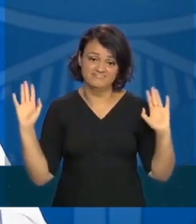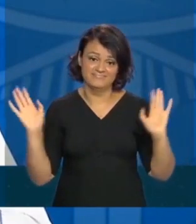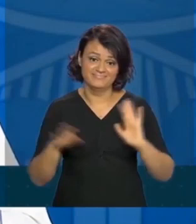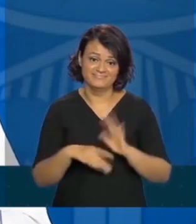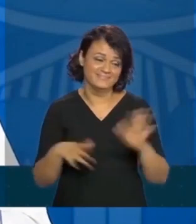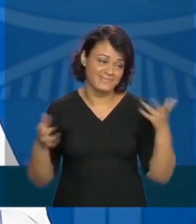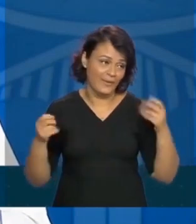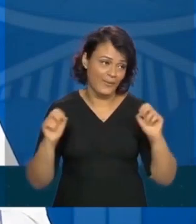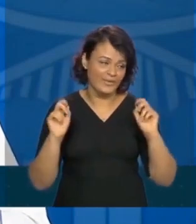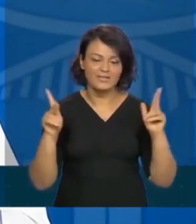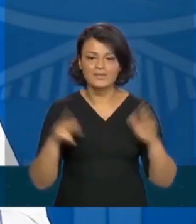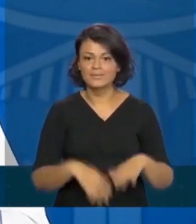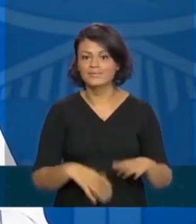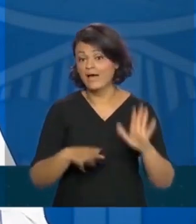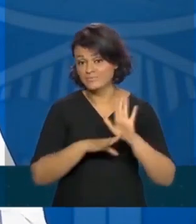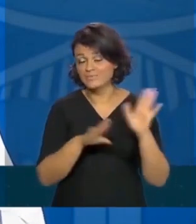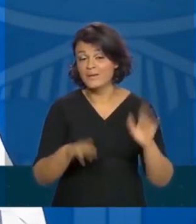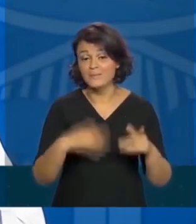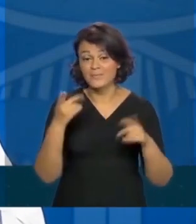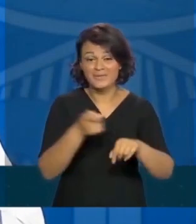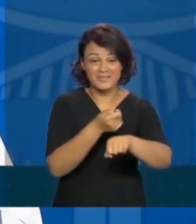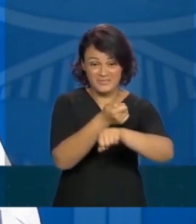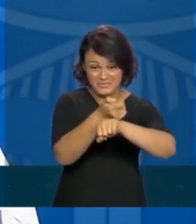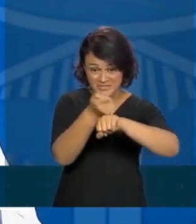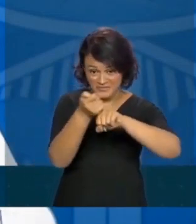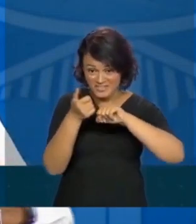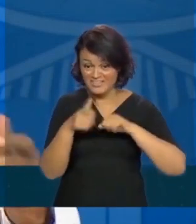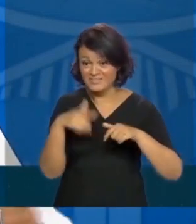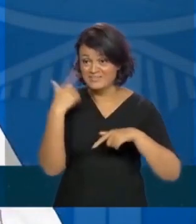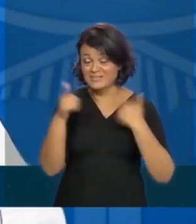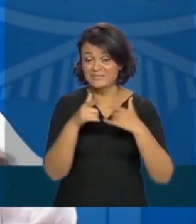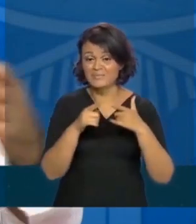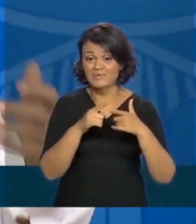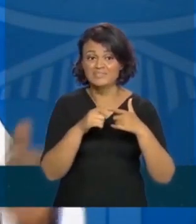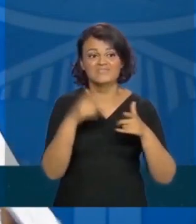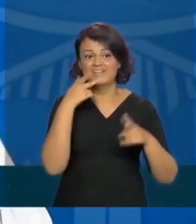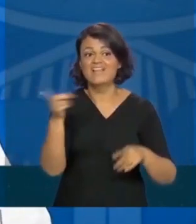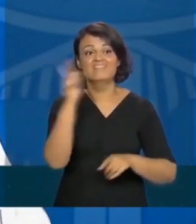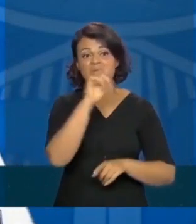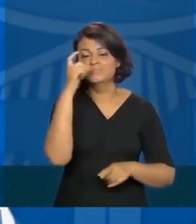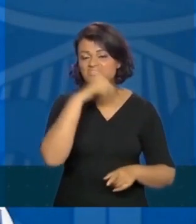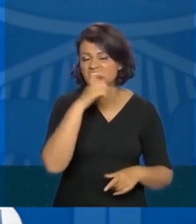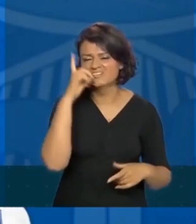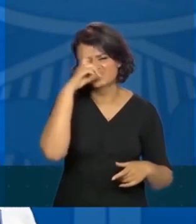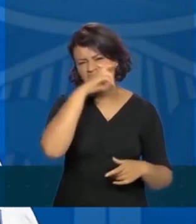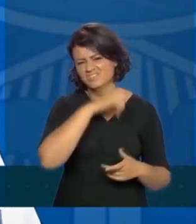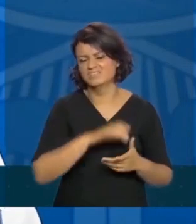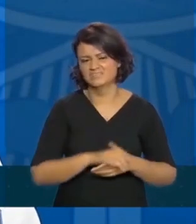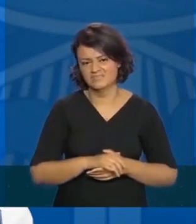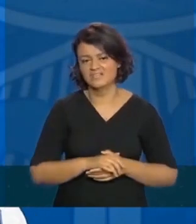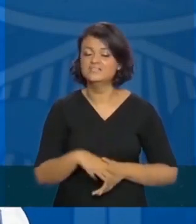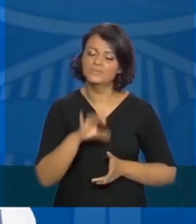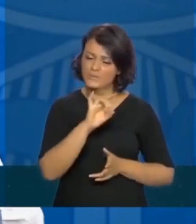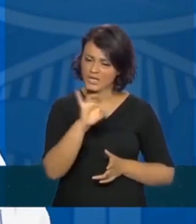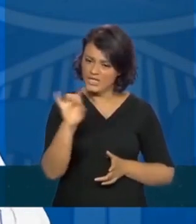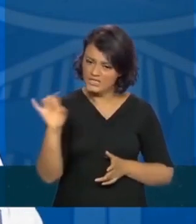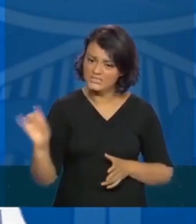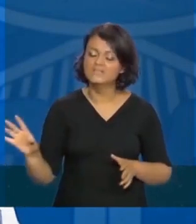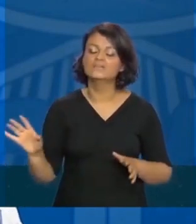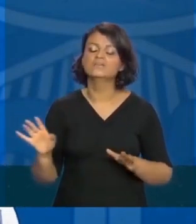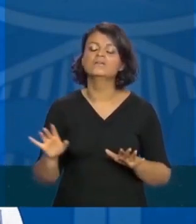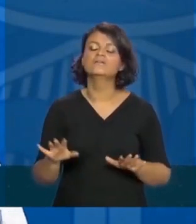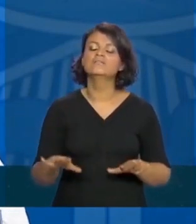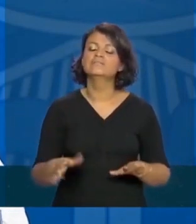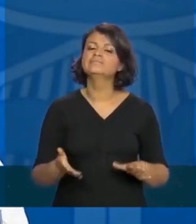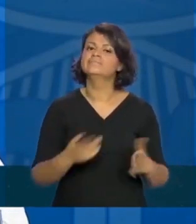porque dá um trabalho enorme para tirar as fake news então tudo isso cada um tem que colaborar até